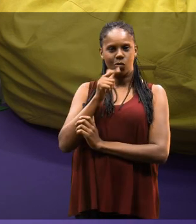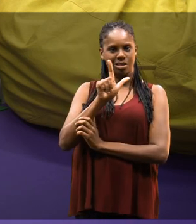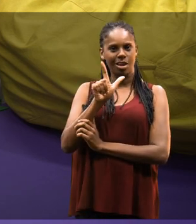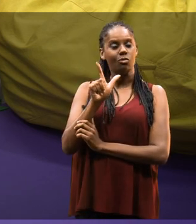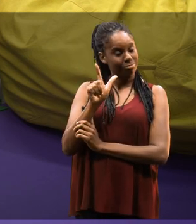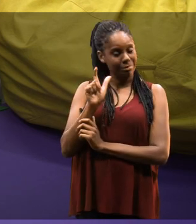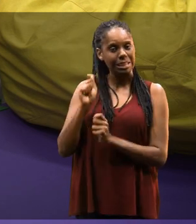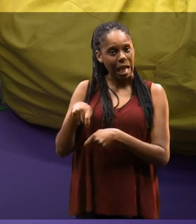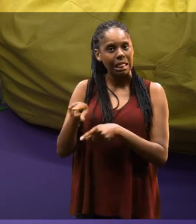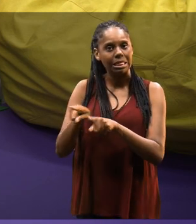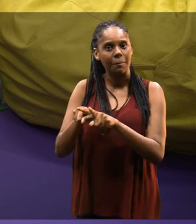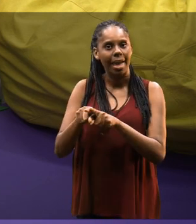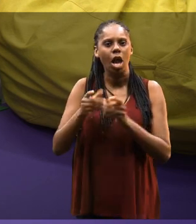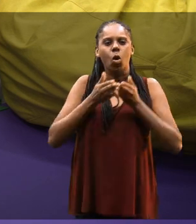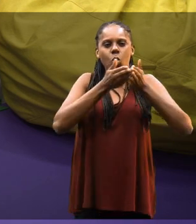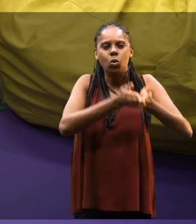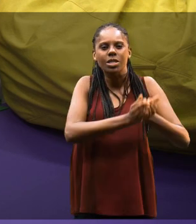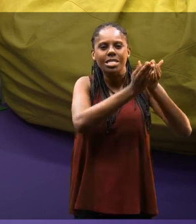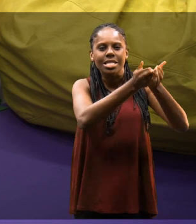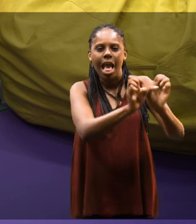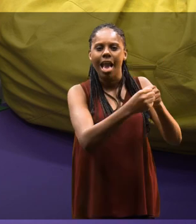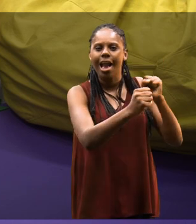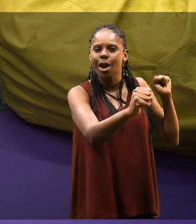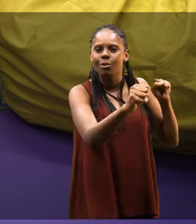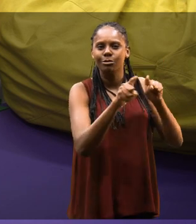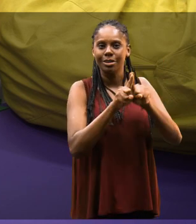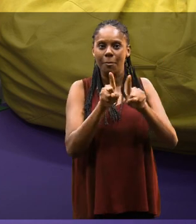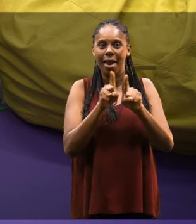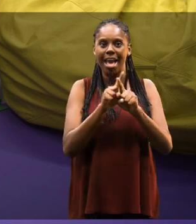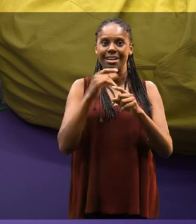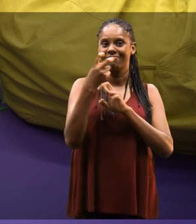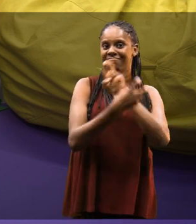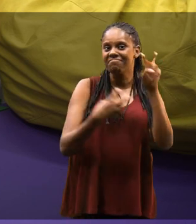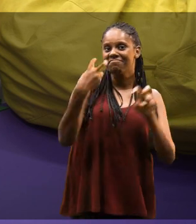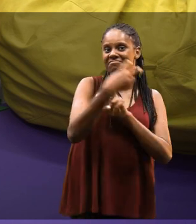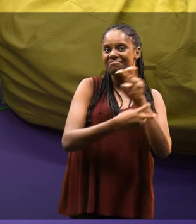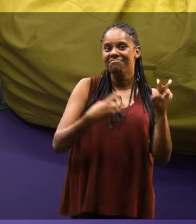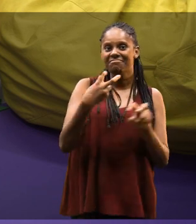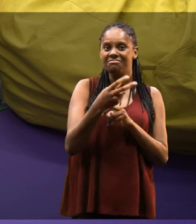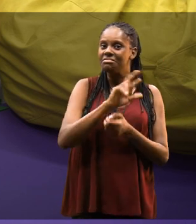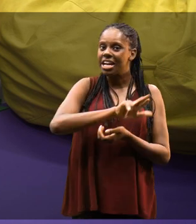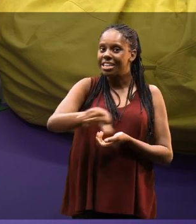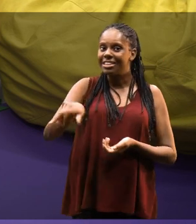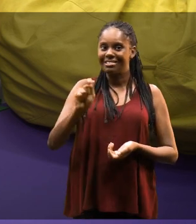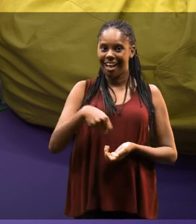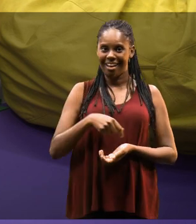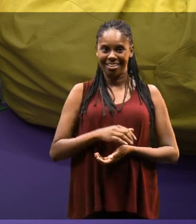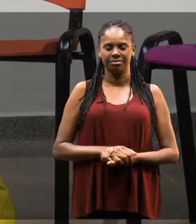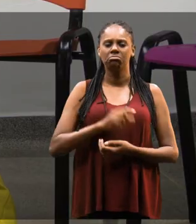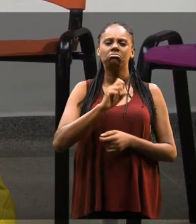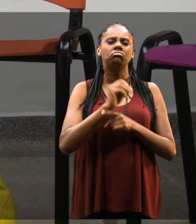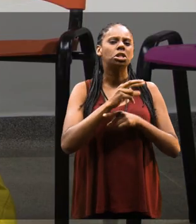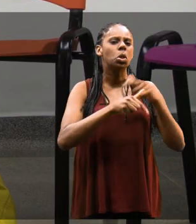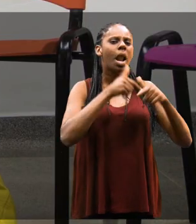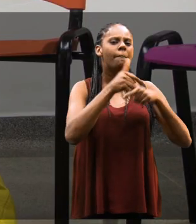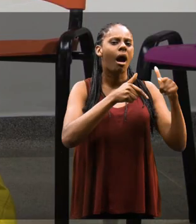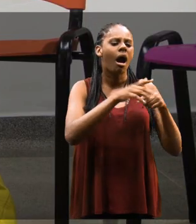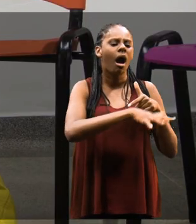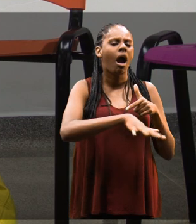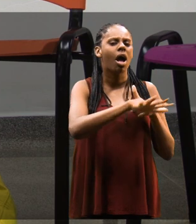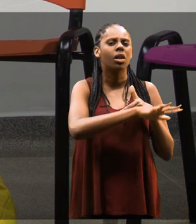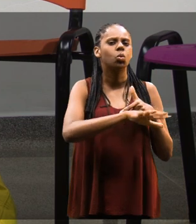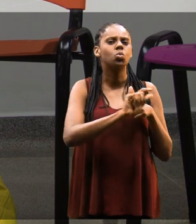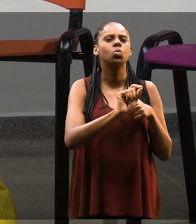carteirinha separadamente, em cruzeiros, em parques de diversões, todas essas questões. O mercado de